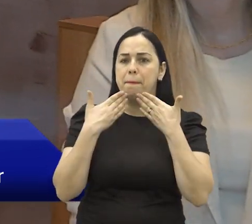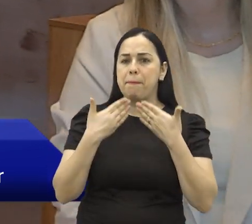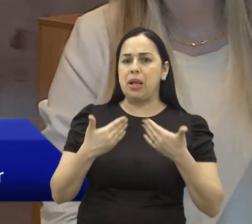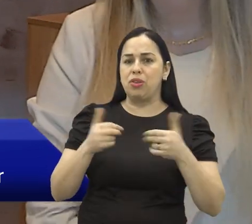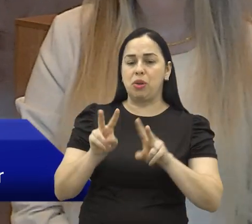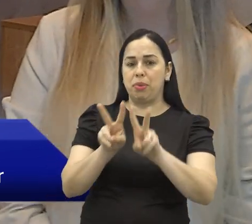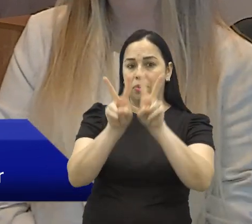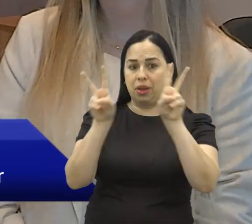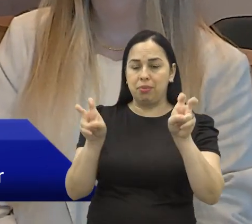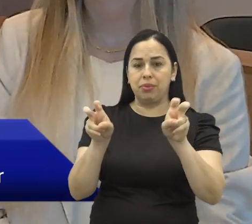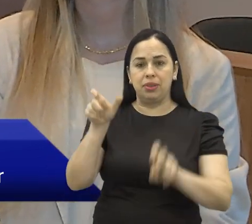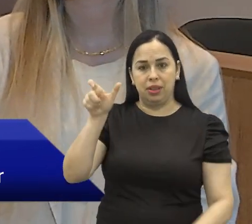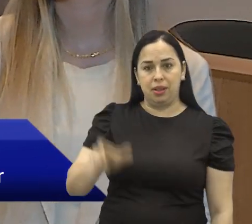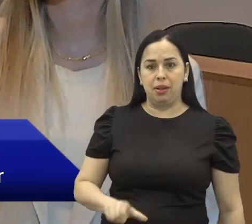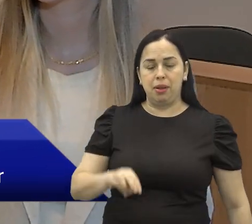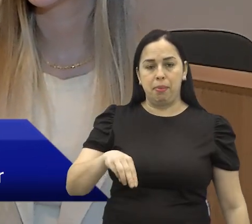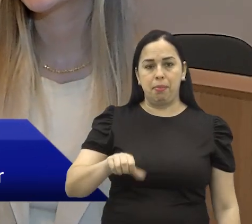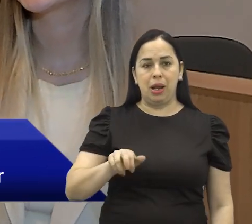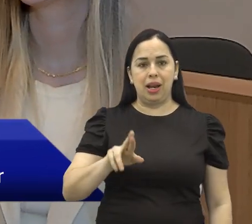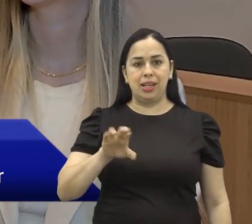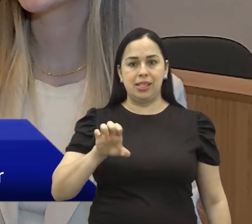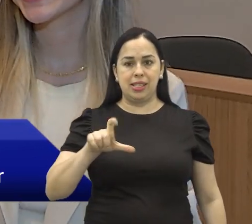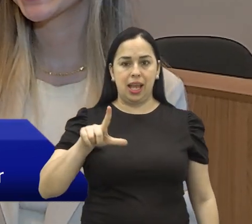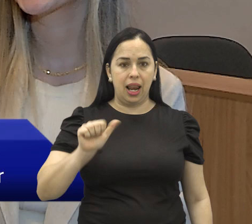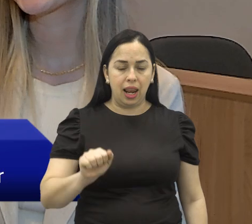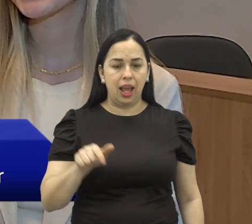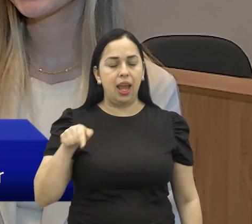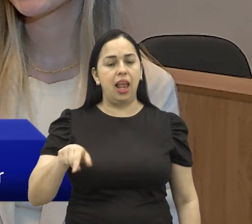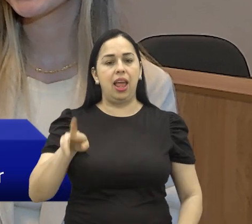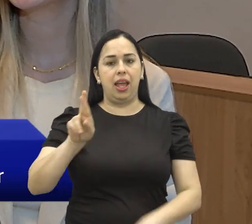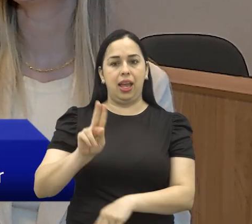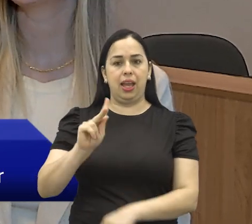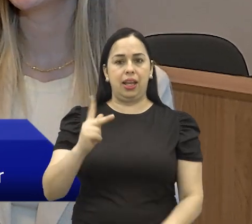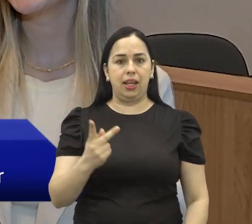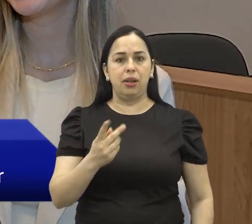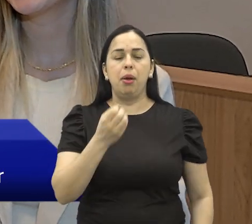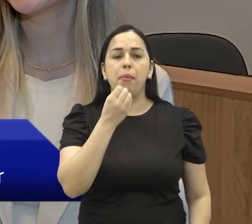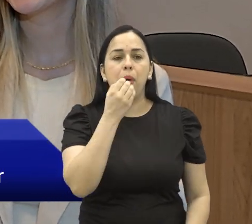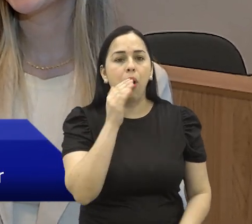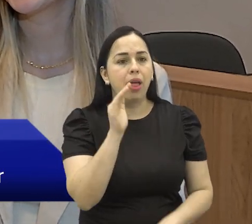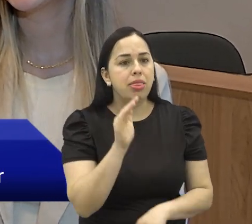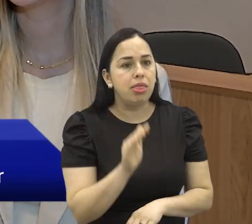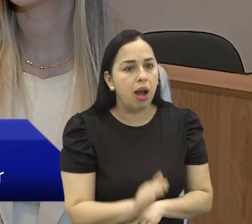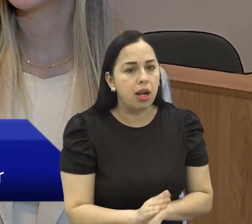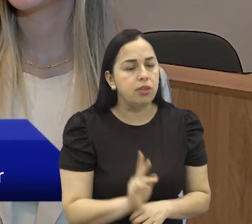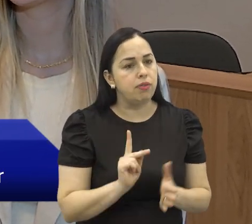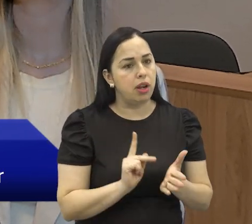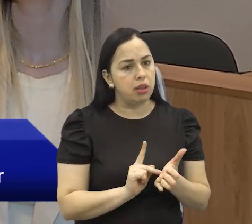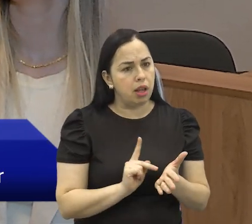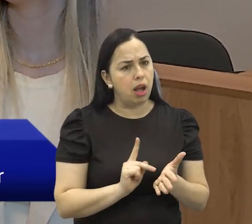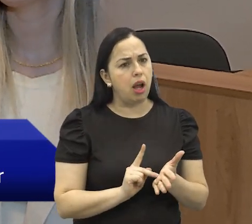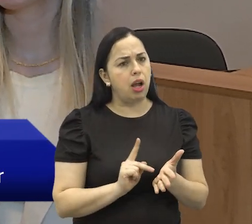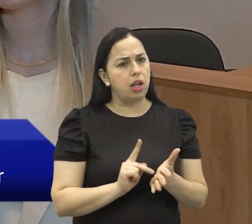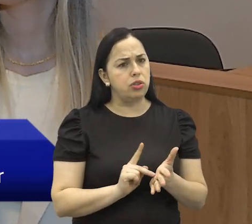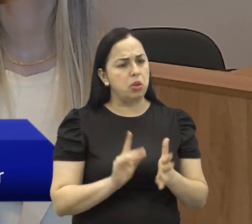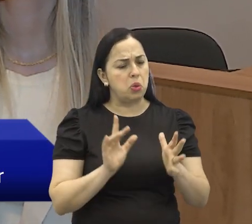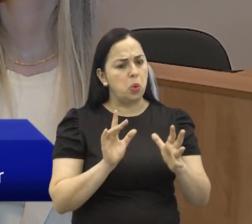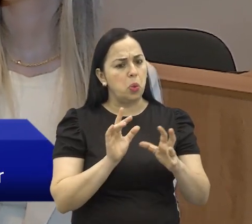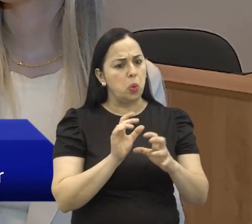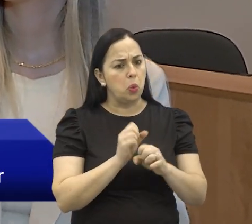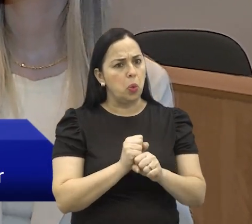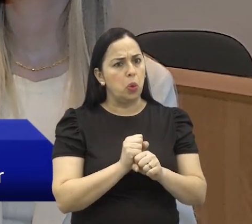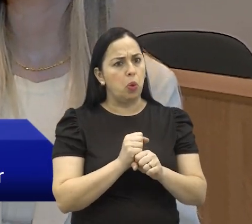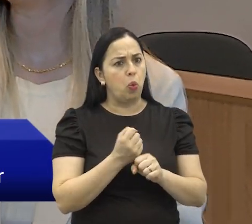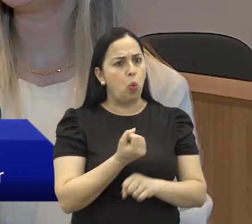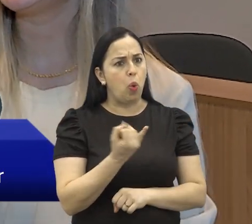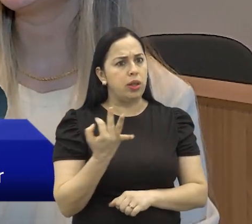sobre este assunto é a Marcela Martins, especialista em recursos humanos. Uma boa tarde. Realmente, esse número é real. O mercado fica